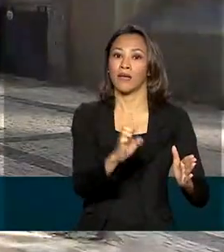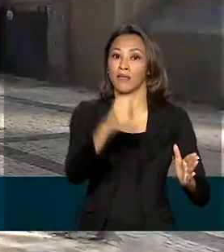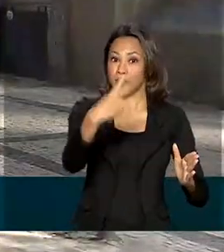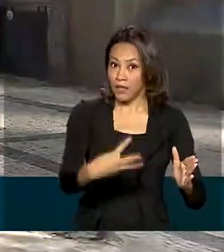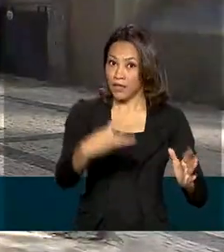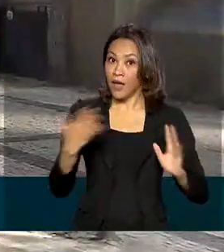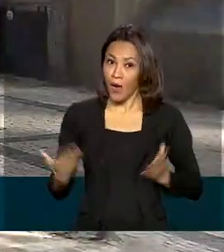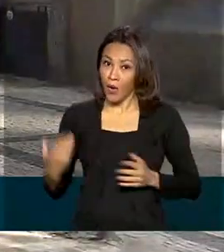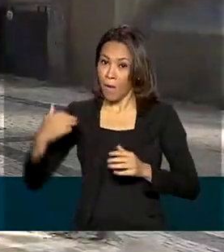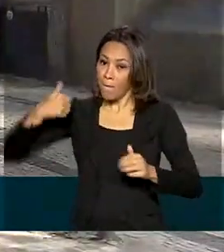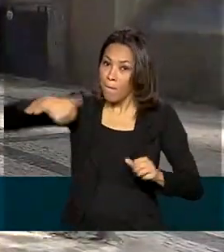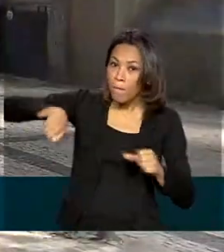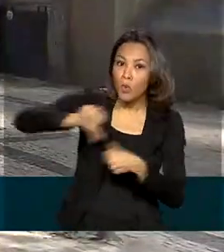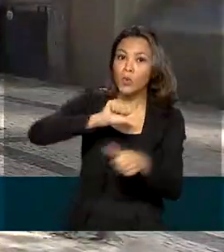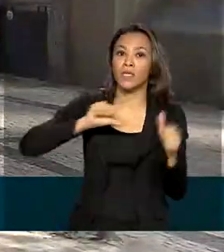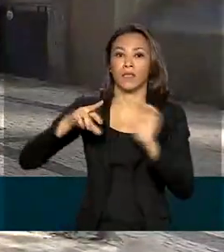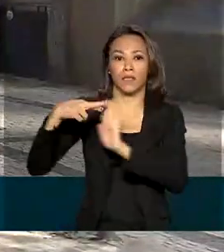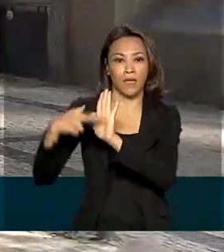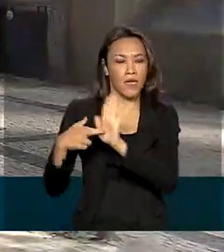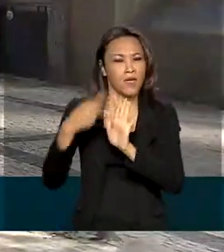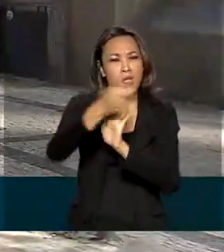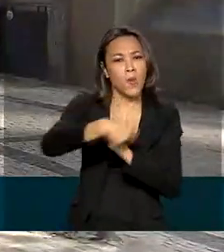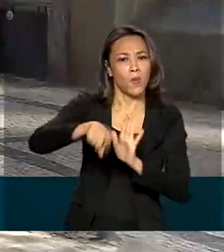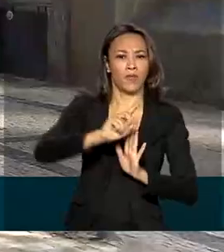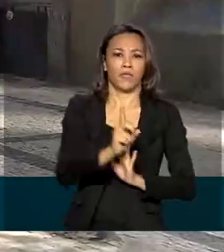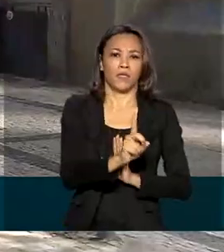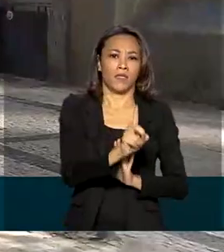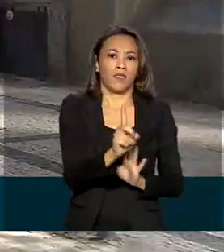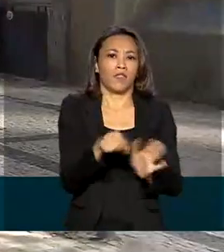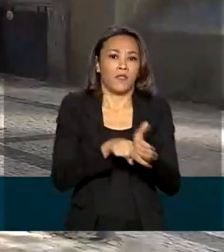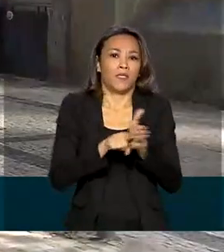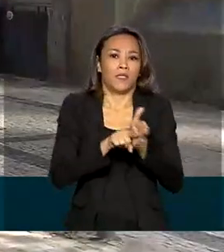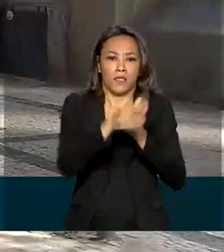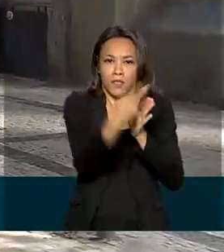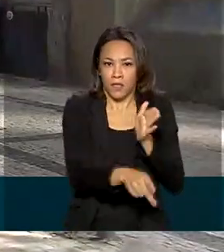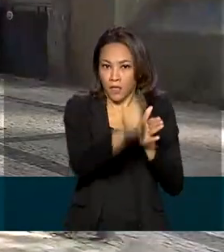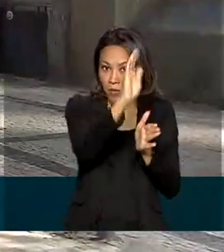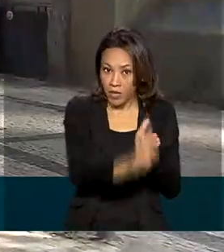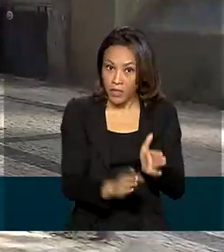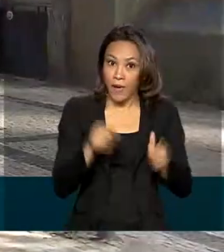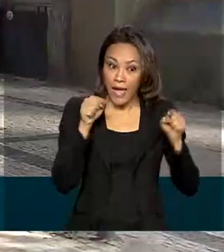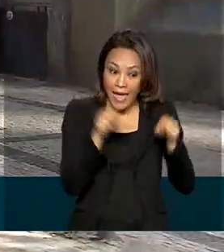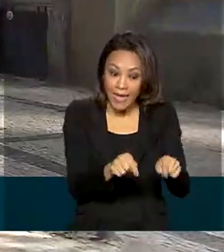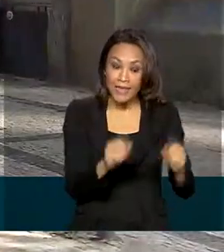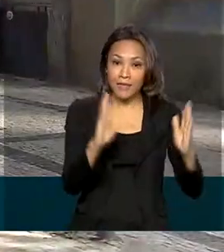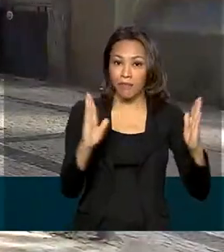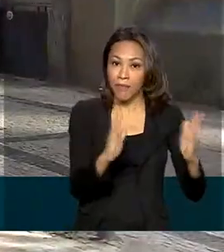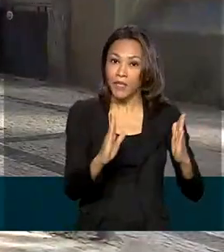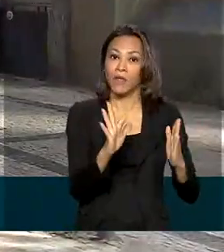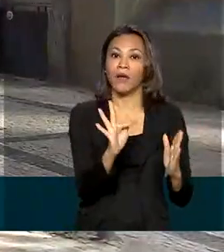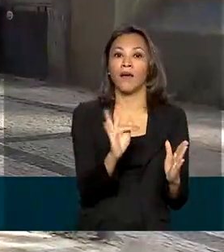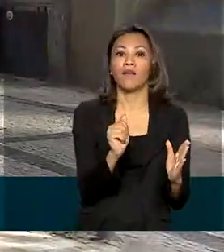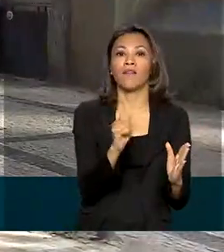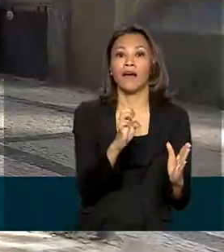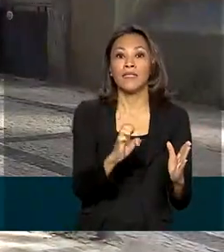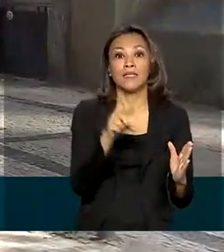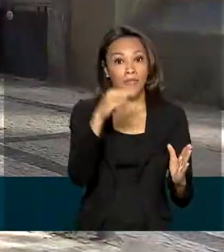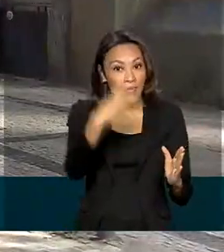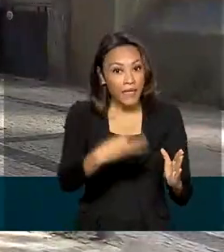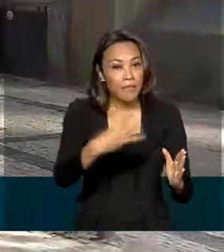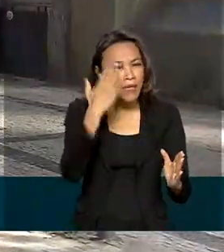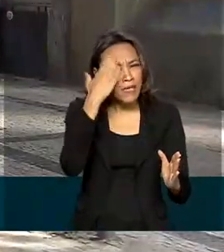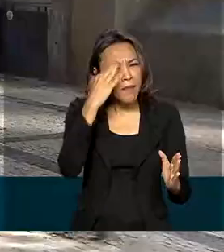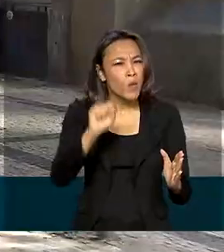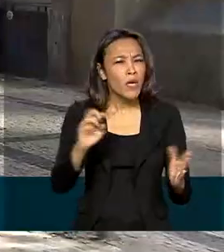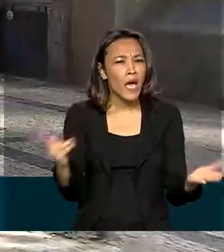mais necessário que esse estudo seja realizado exclusivamente no Brasil. A pesquisa na fase 3 é importante para determinar reações adversas